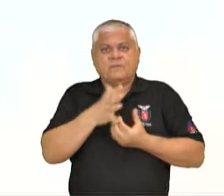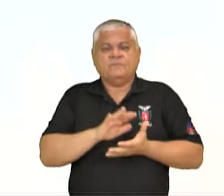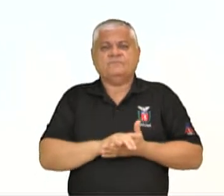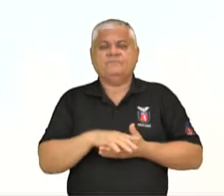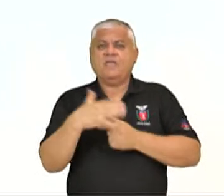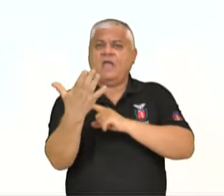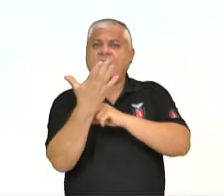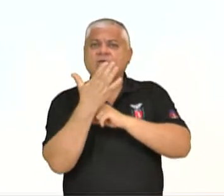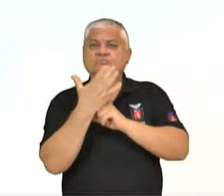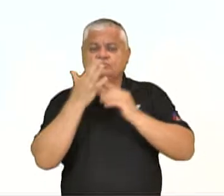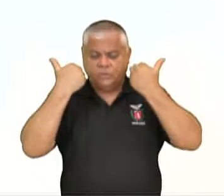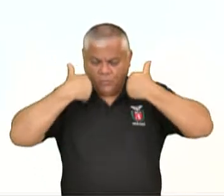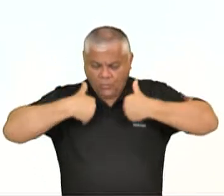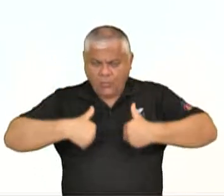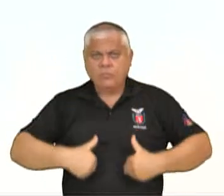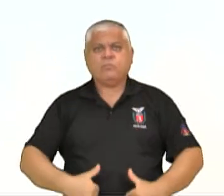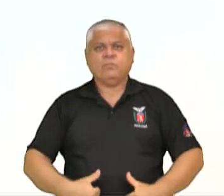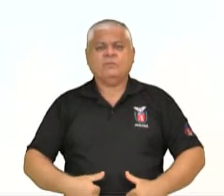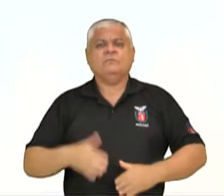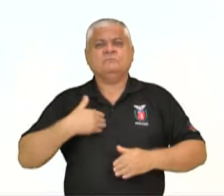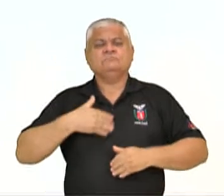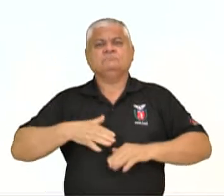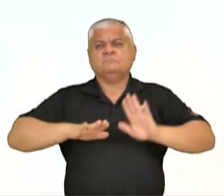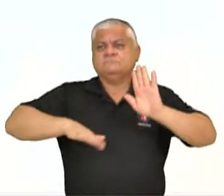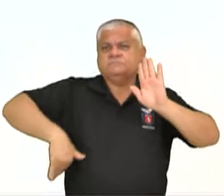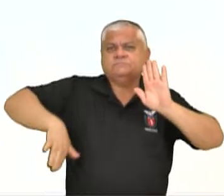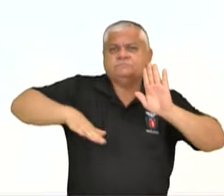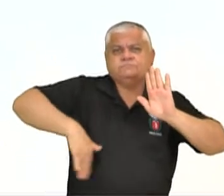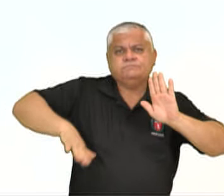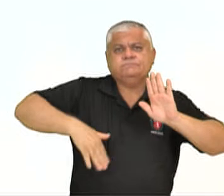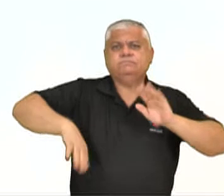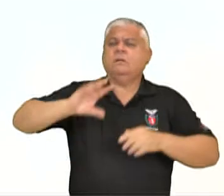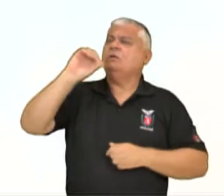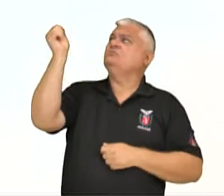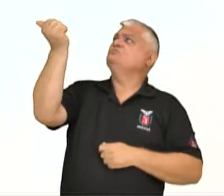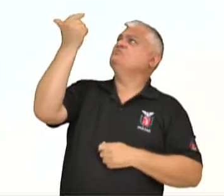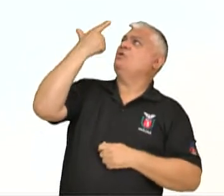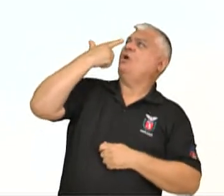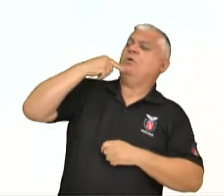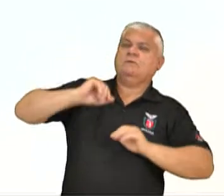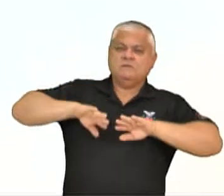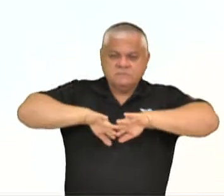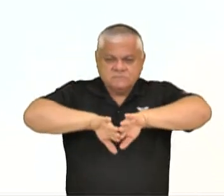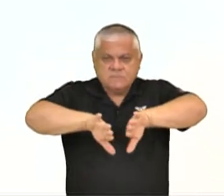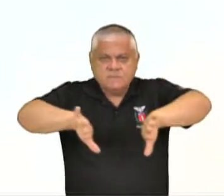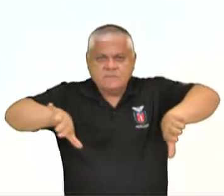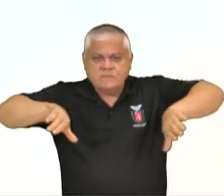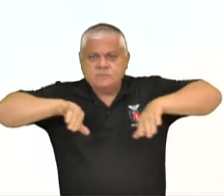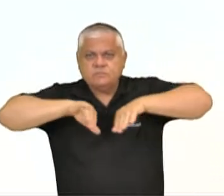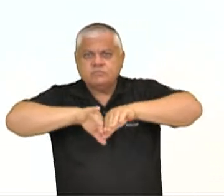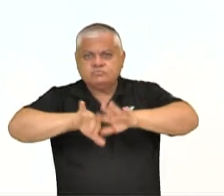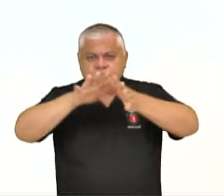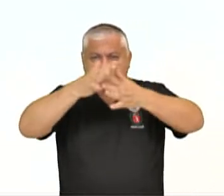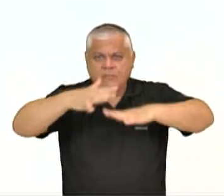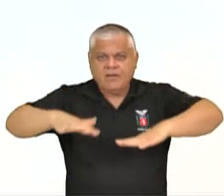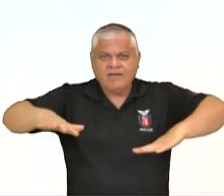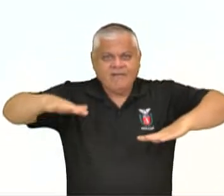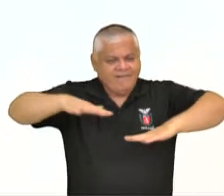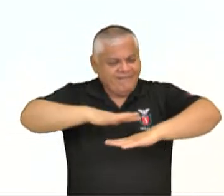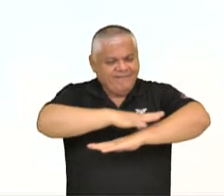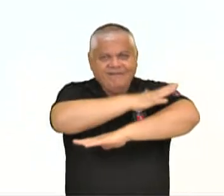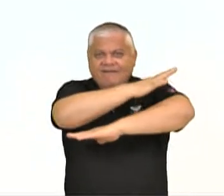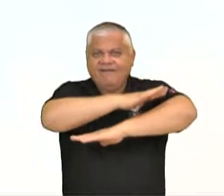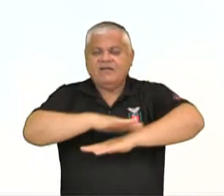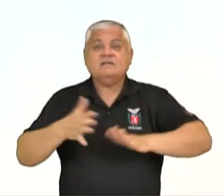ajuda o organismo. Ir à praia, pegar sol e dar um mergulho no mar para aproveitar as altas temperaturas do